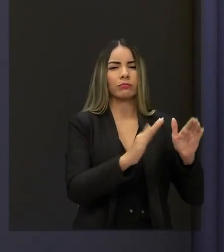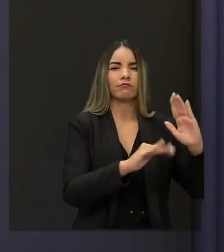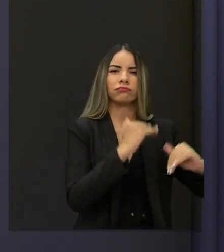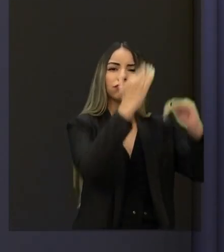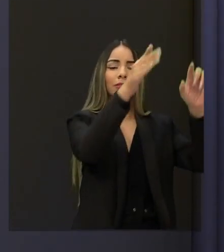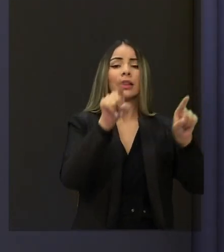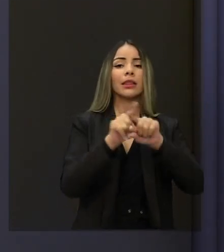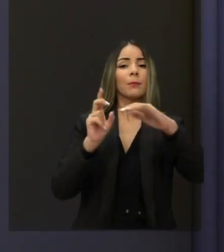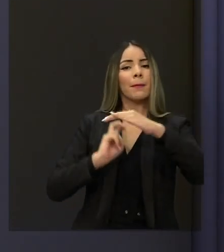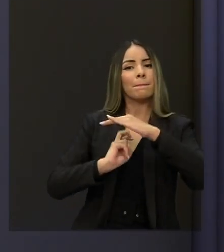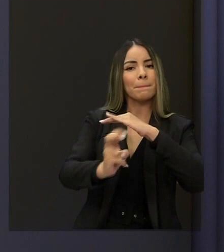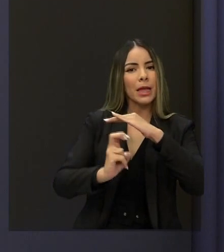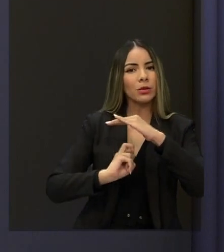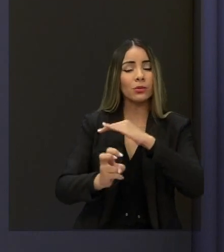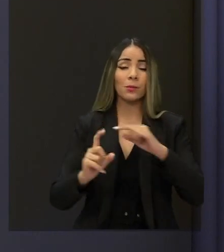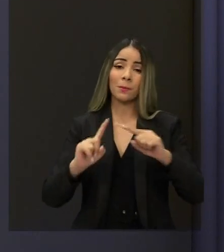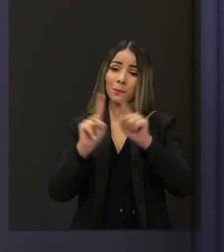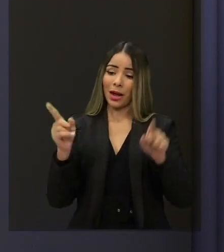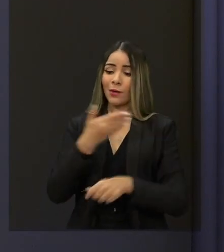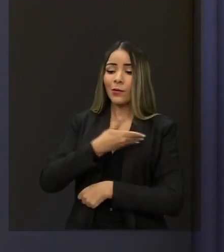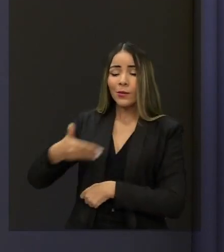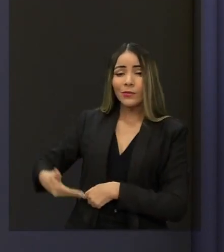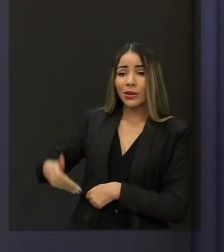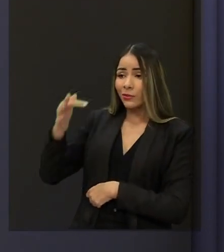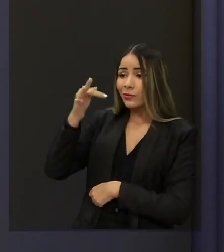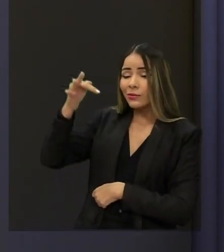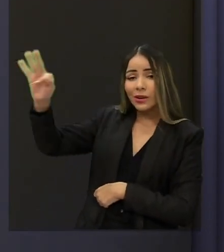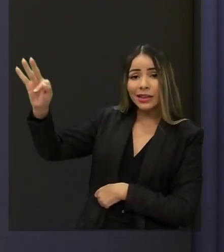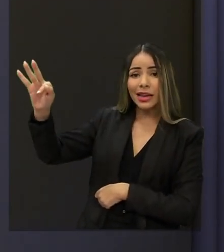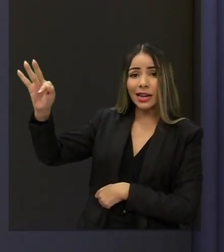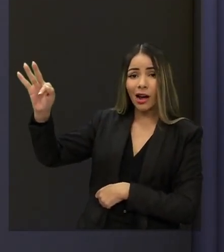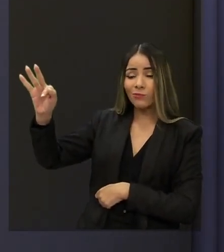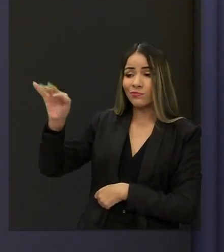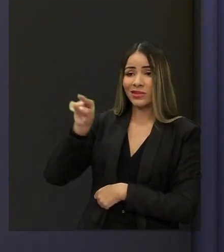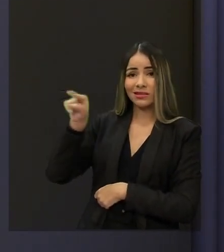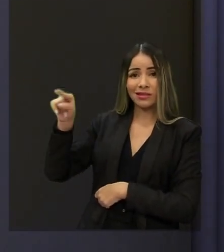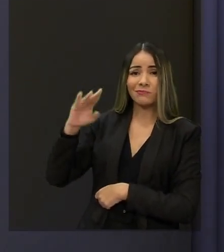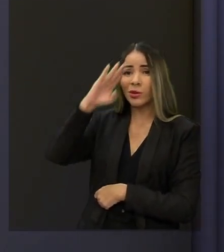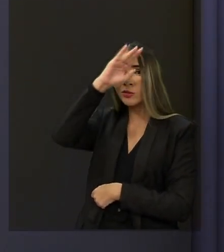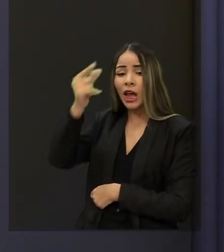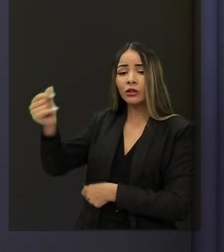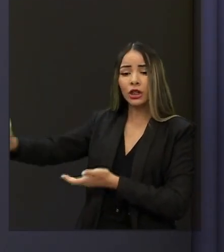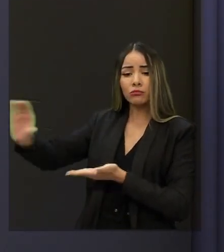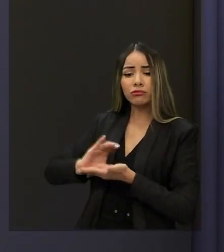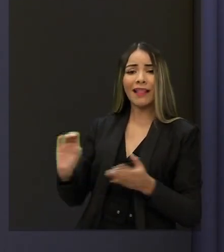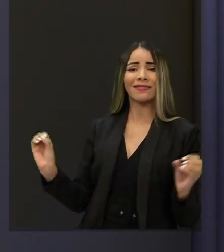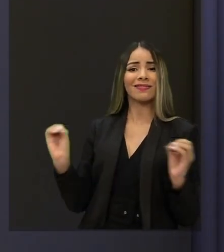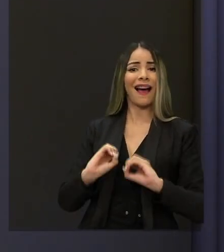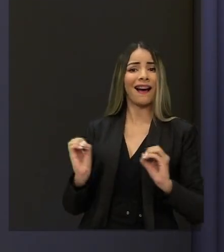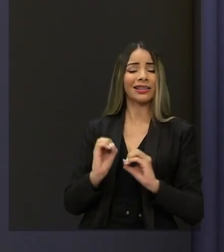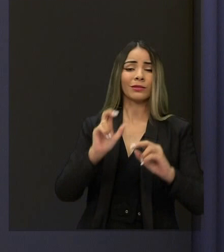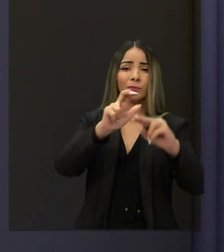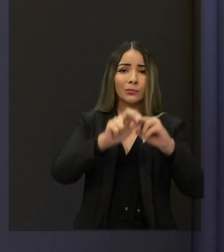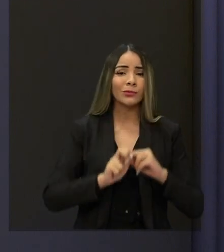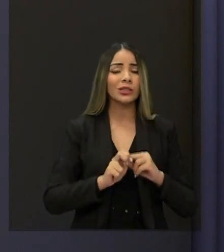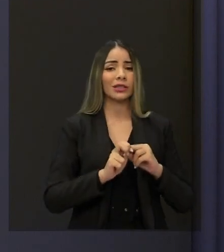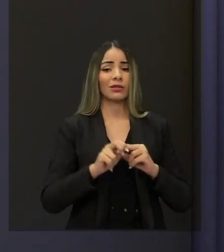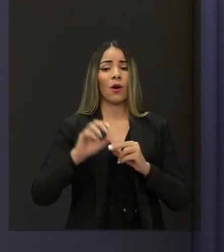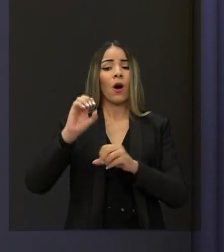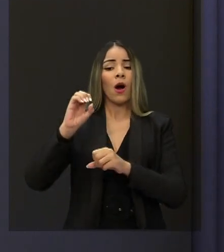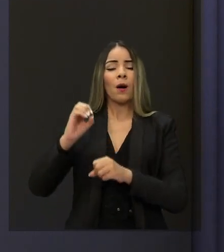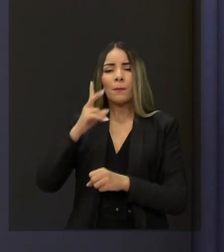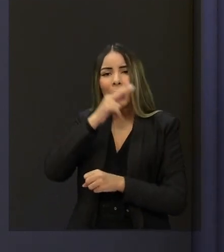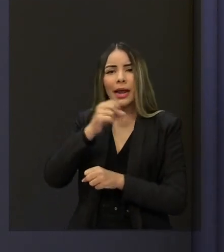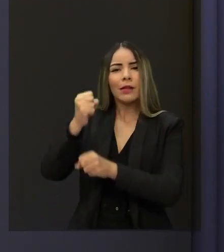infelizmente o governo federal, que o candidato capitão apoia, não repassa os recursos. Por isso que as obras federais vão mais